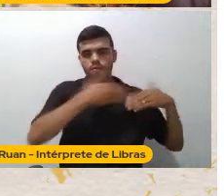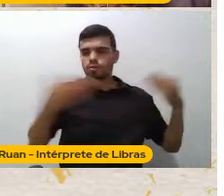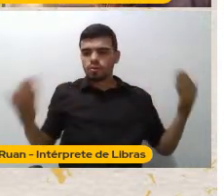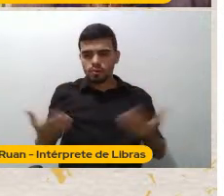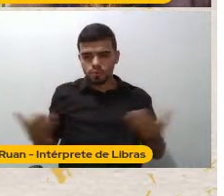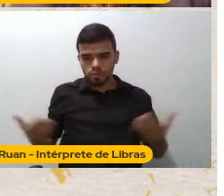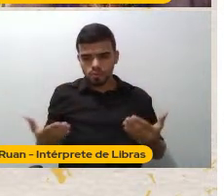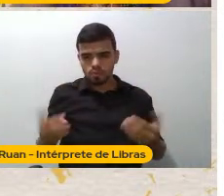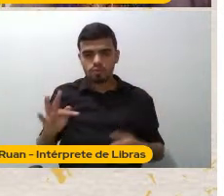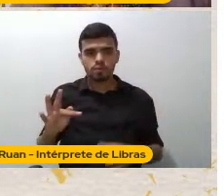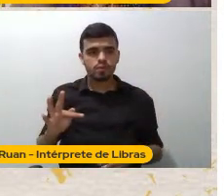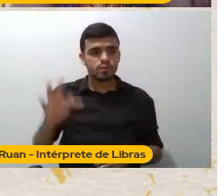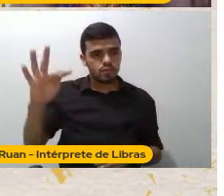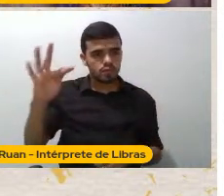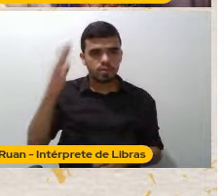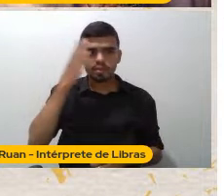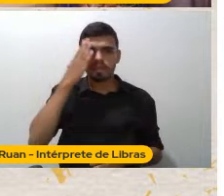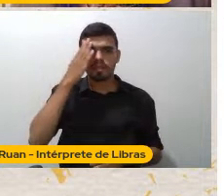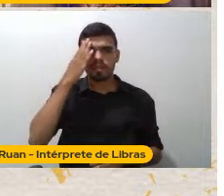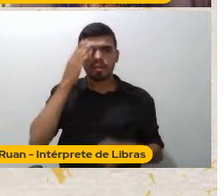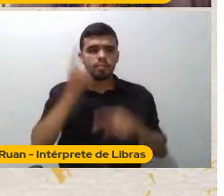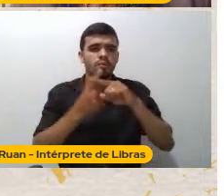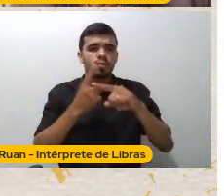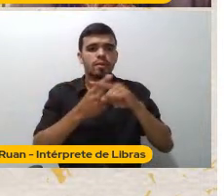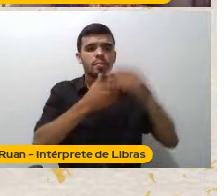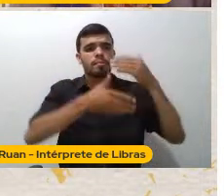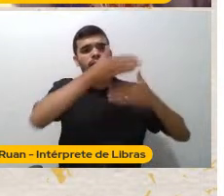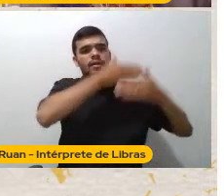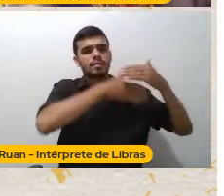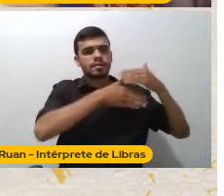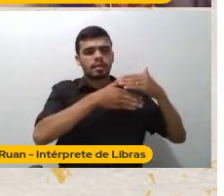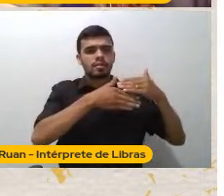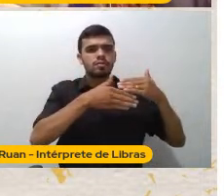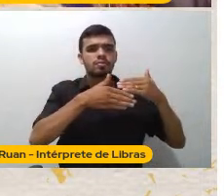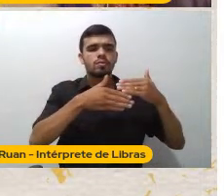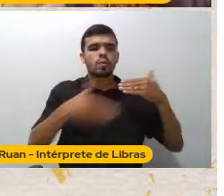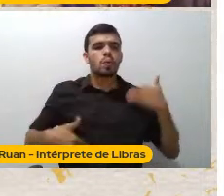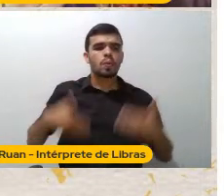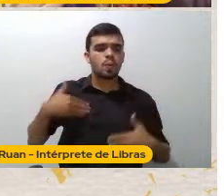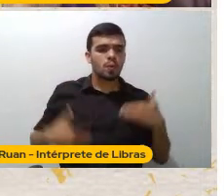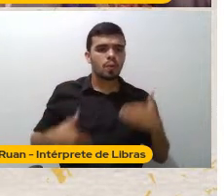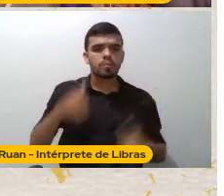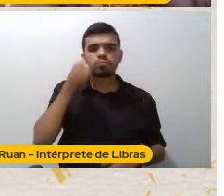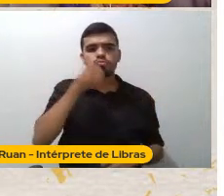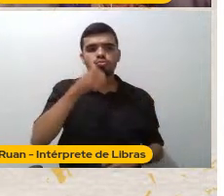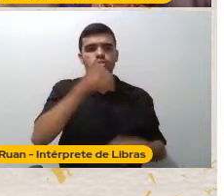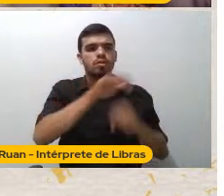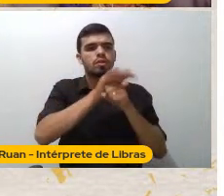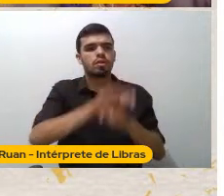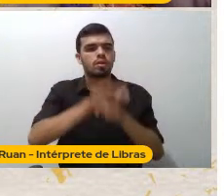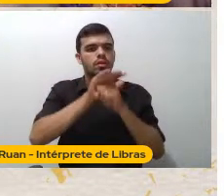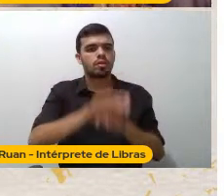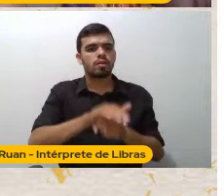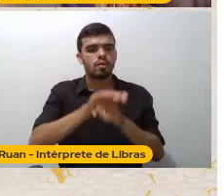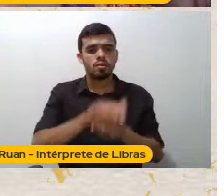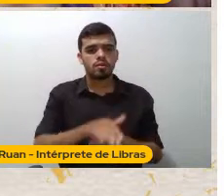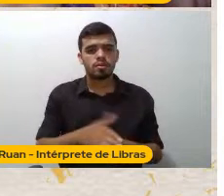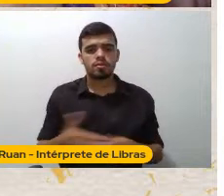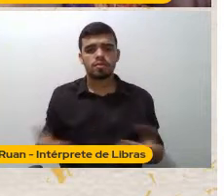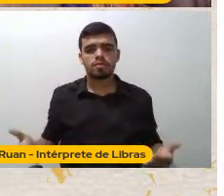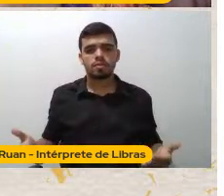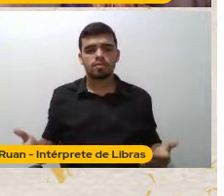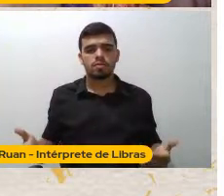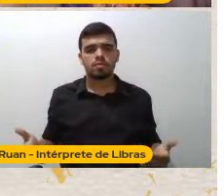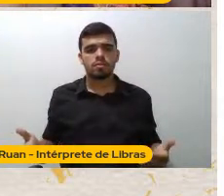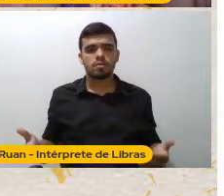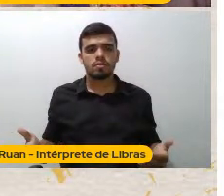nos oprimiu Durante séculos A gente tem que entender Que pós-colonial E decolonial Não é a